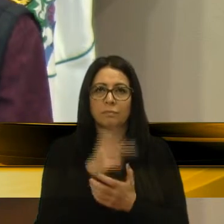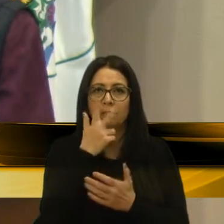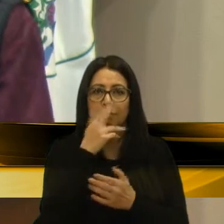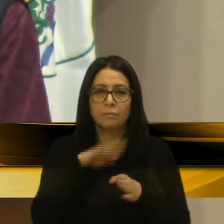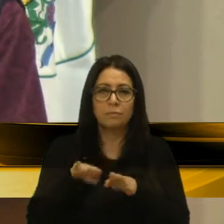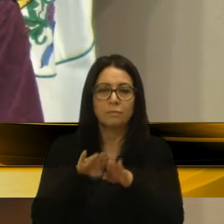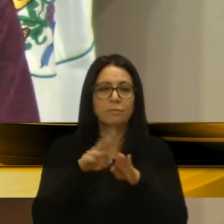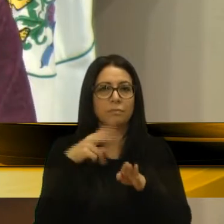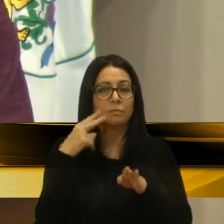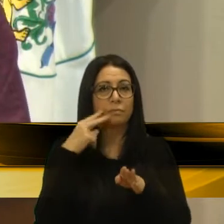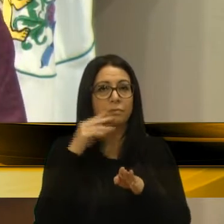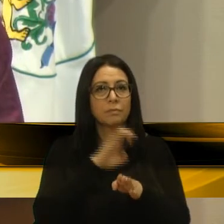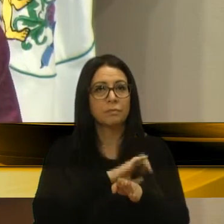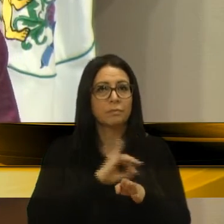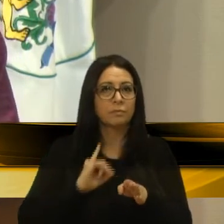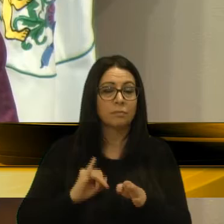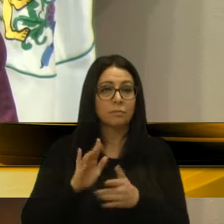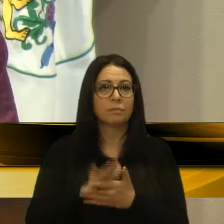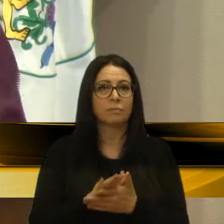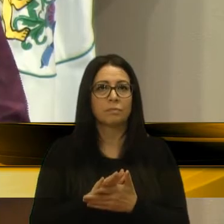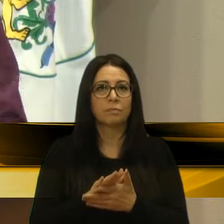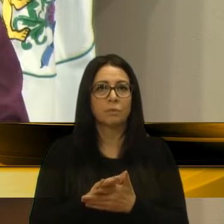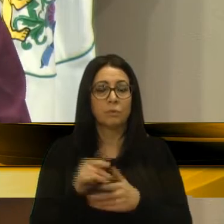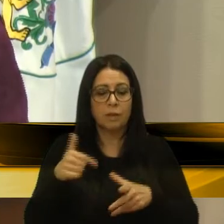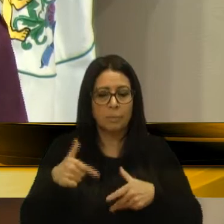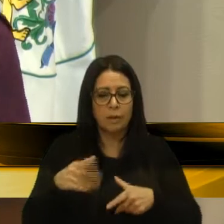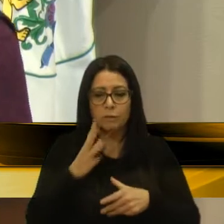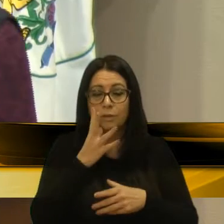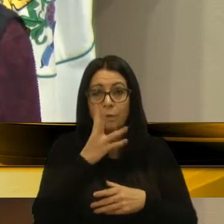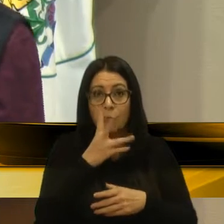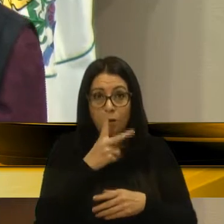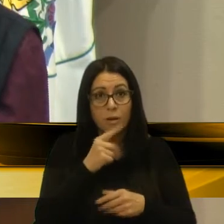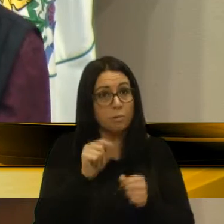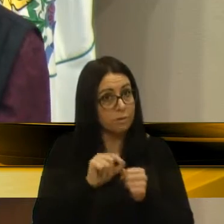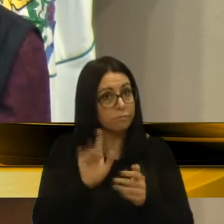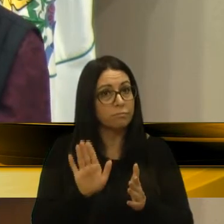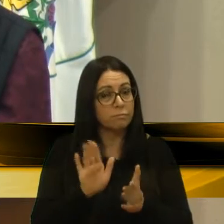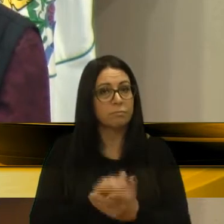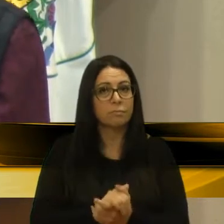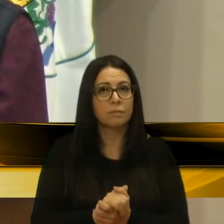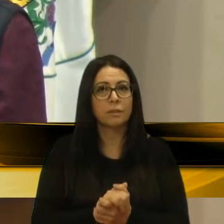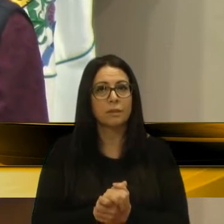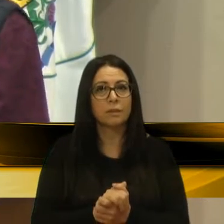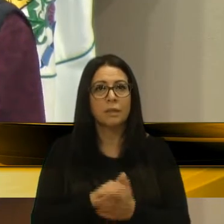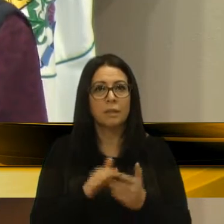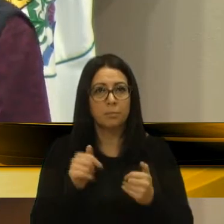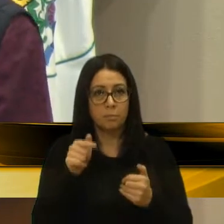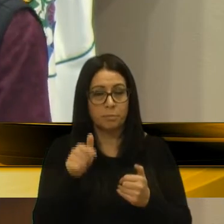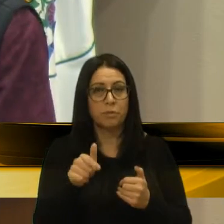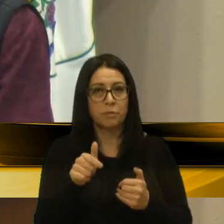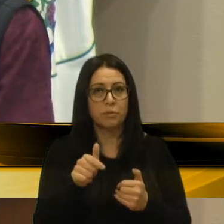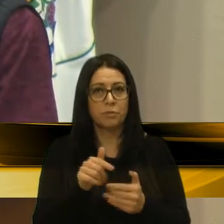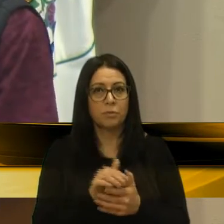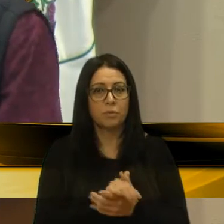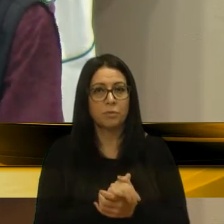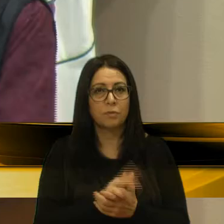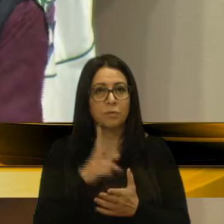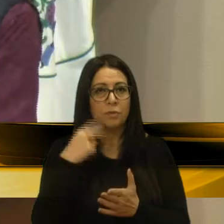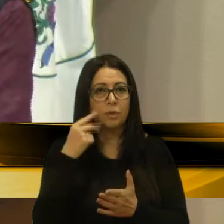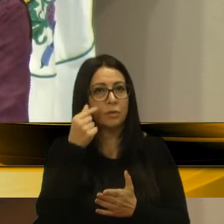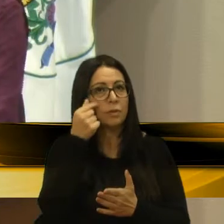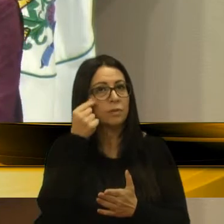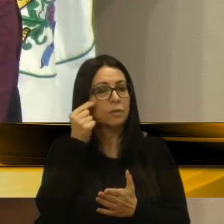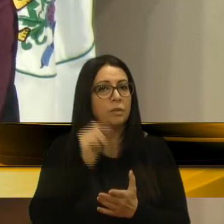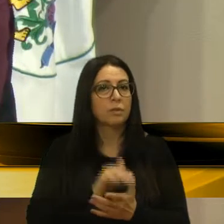Edicá-los, um trabalho que tem que fazer, um trabalho formiguinho, mas tem que ser feito. E a pedido dele, vereador Frizo,